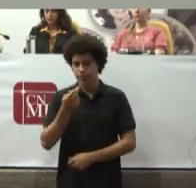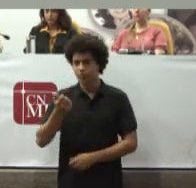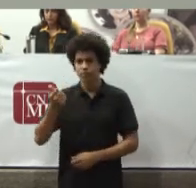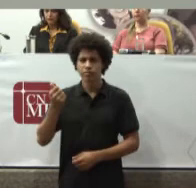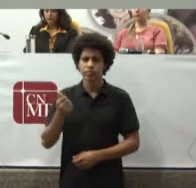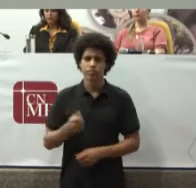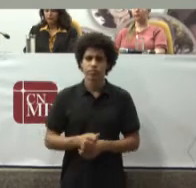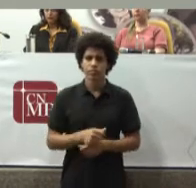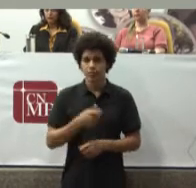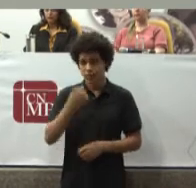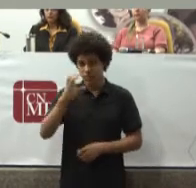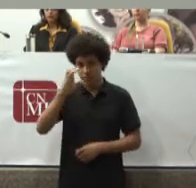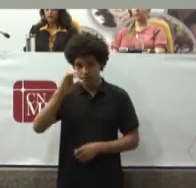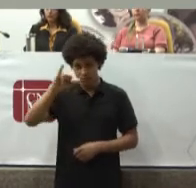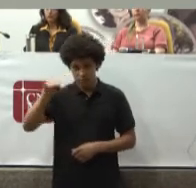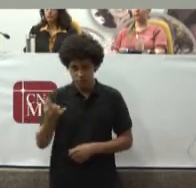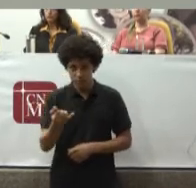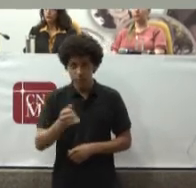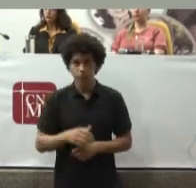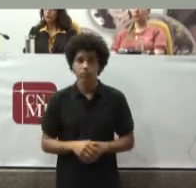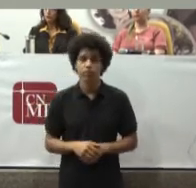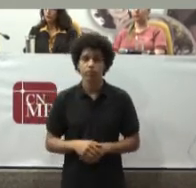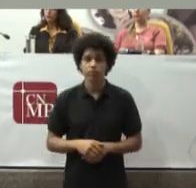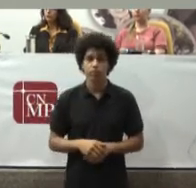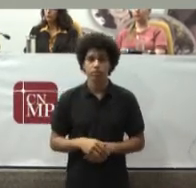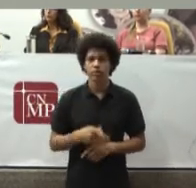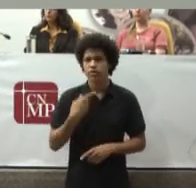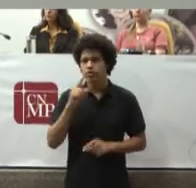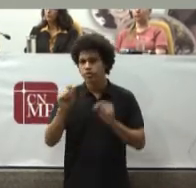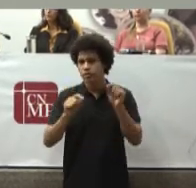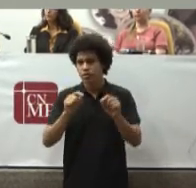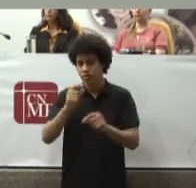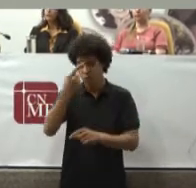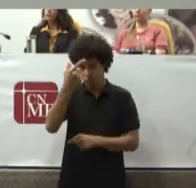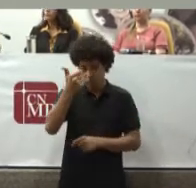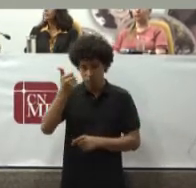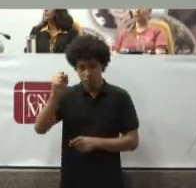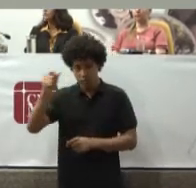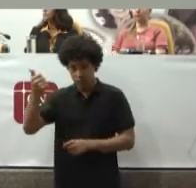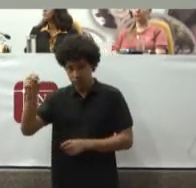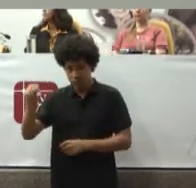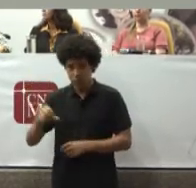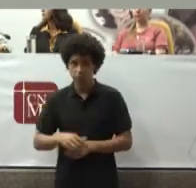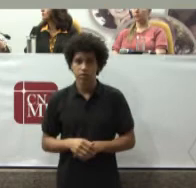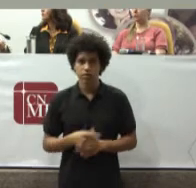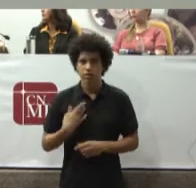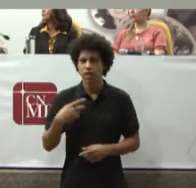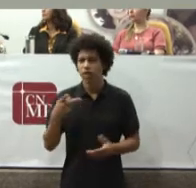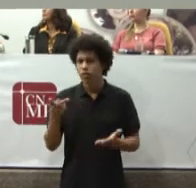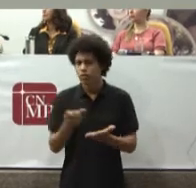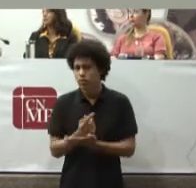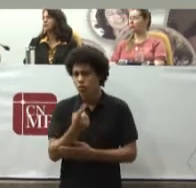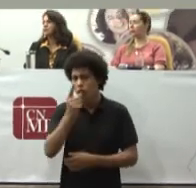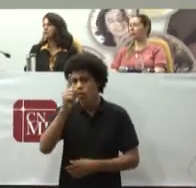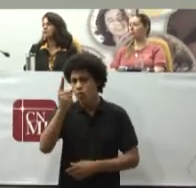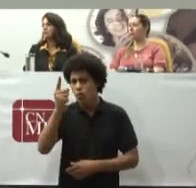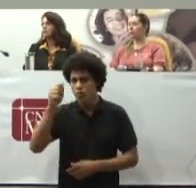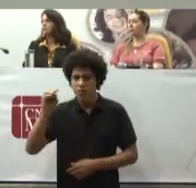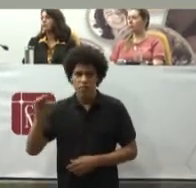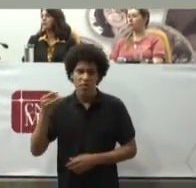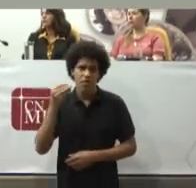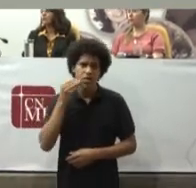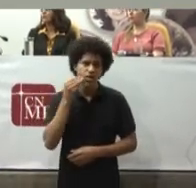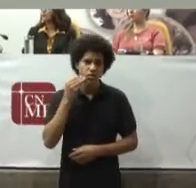Pelo CNJ De que Em 2016 Havia Um milhão De processos